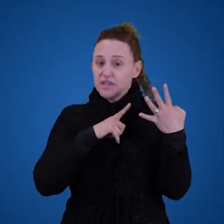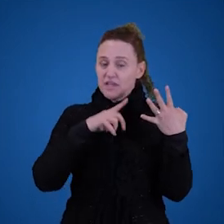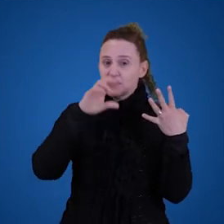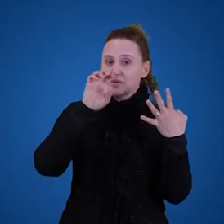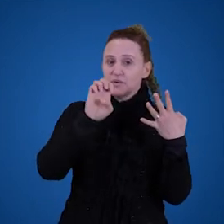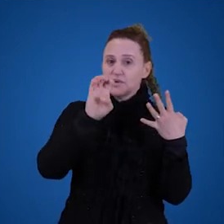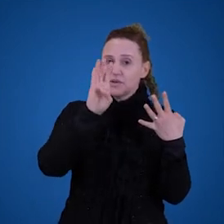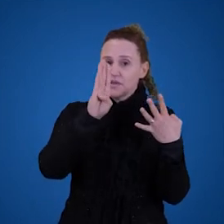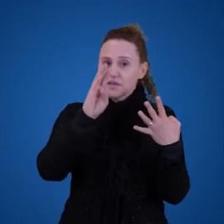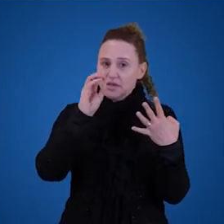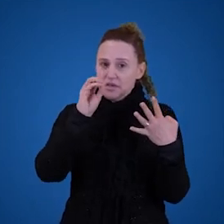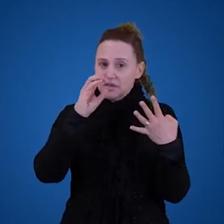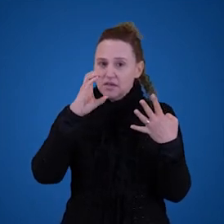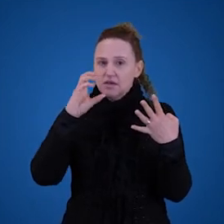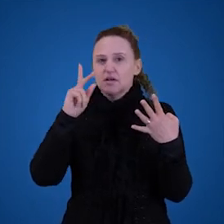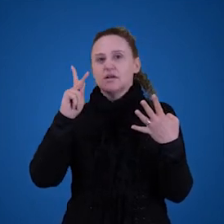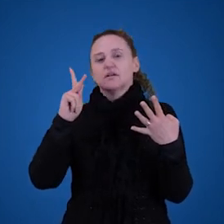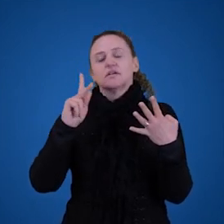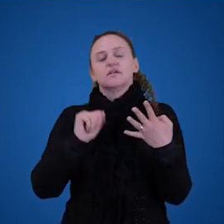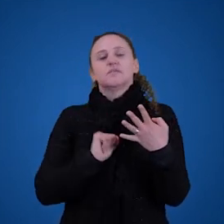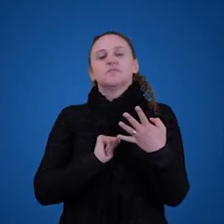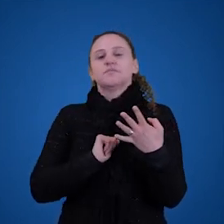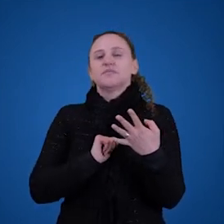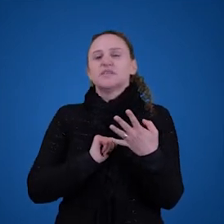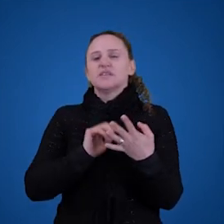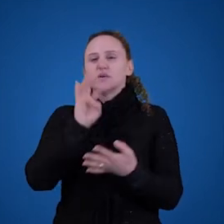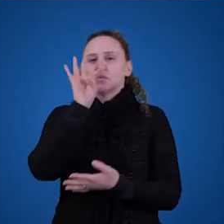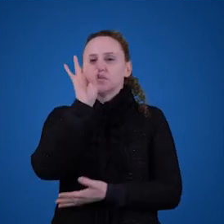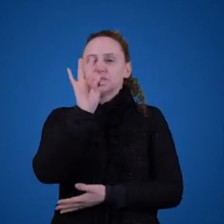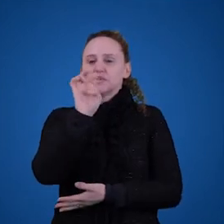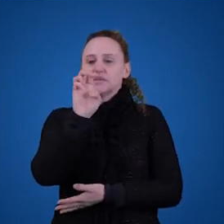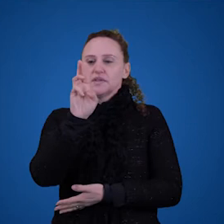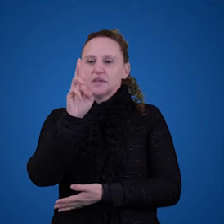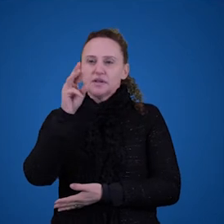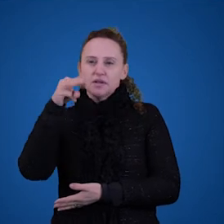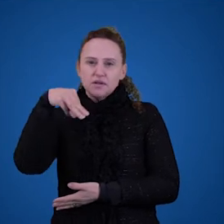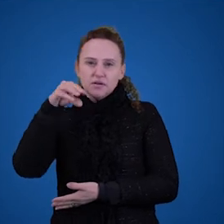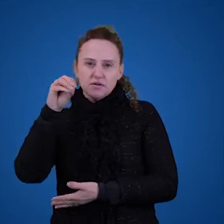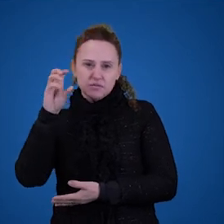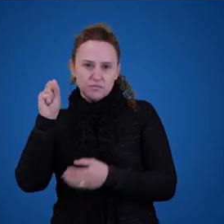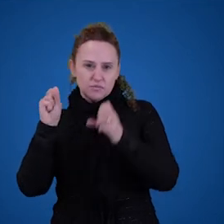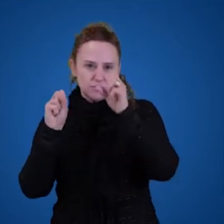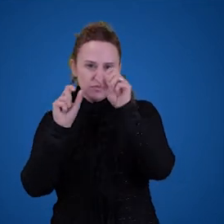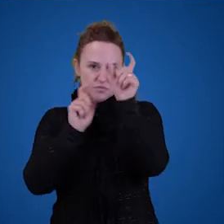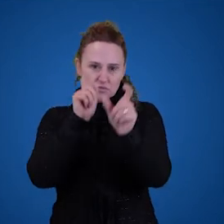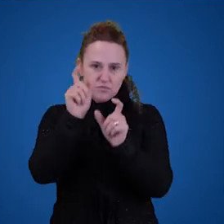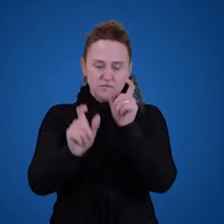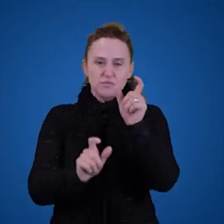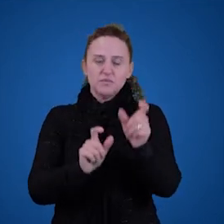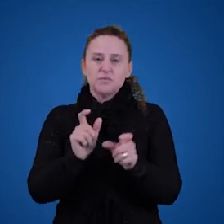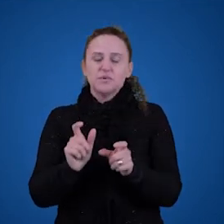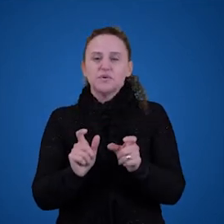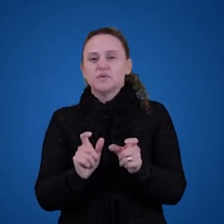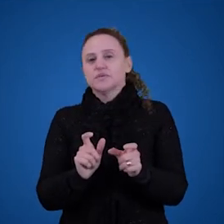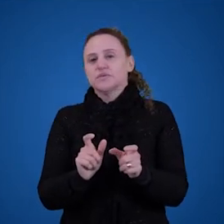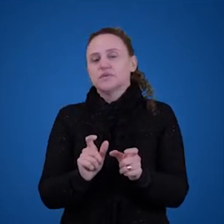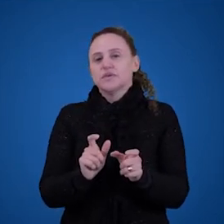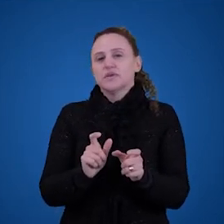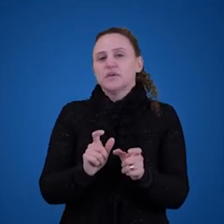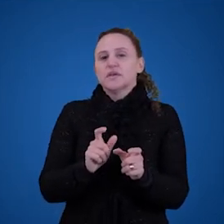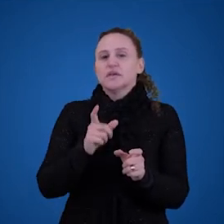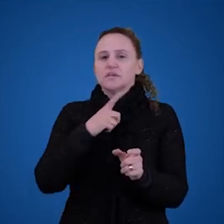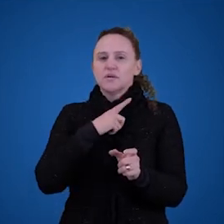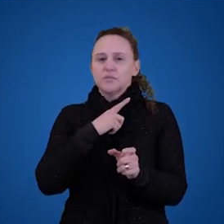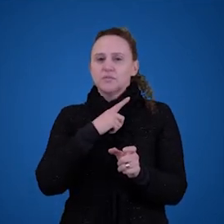a termos co-referenciais. O que são termos co-referenciais? São duas palavras diferentes, mas que, teoricamente, teriam o